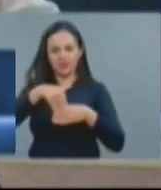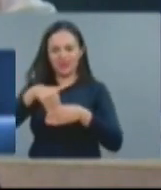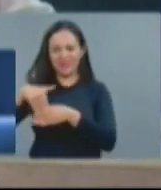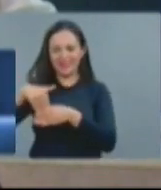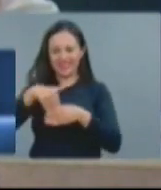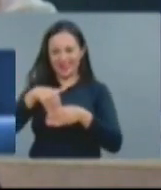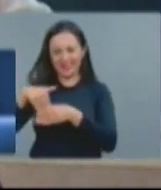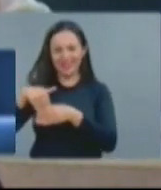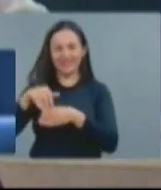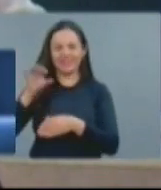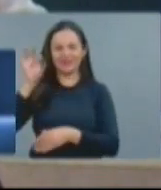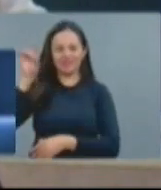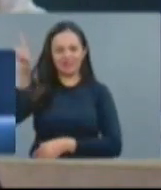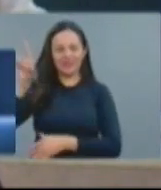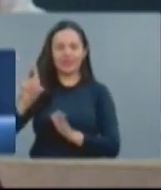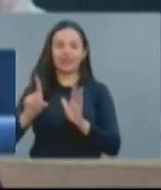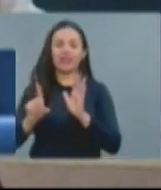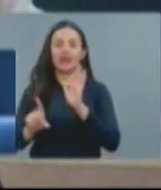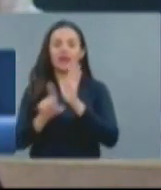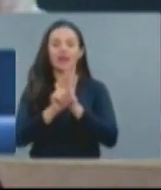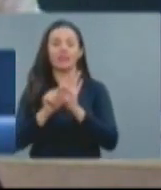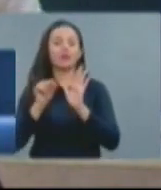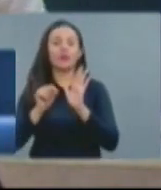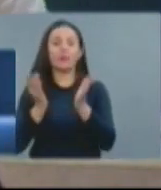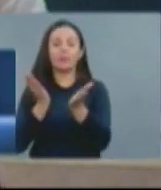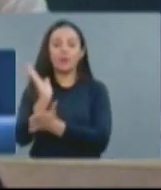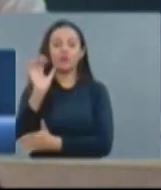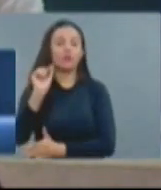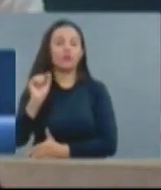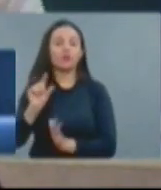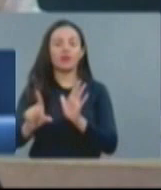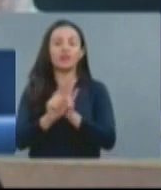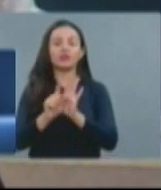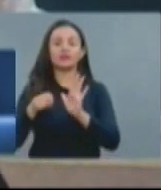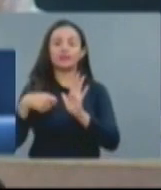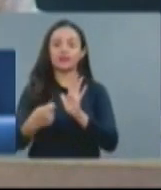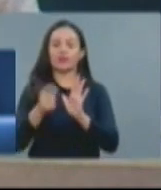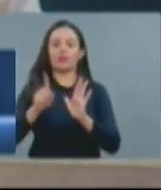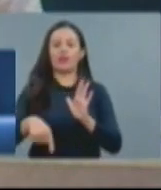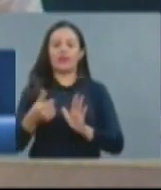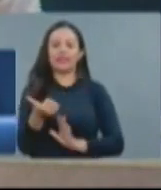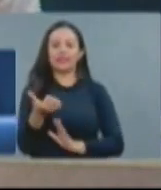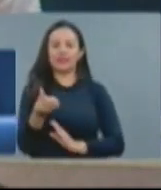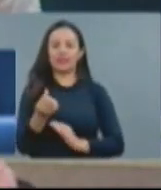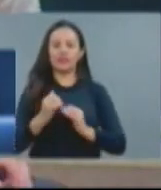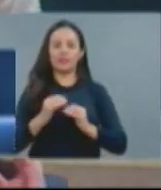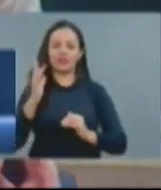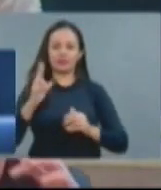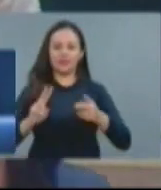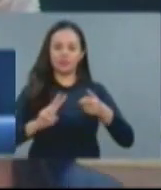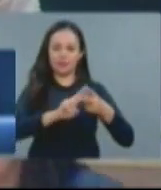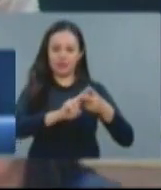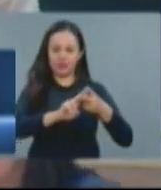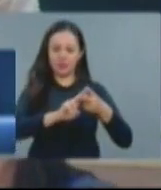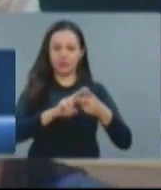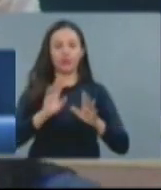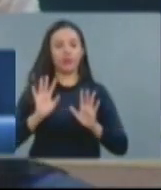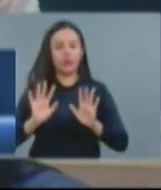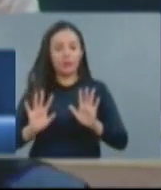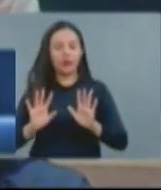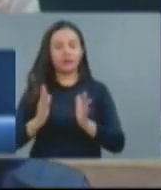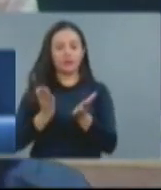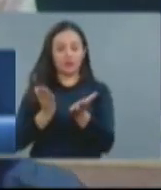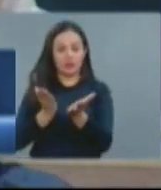sente representada, eu digo que é a grande maioria do povo brasileiro. Eu acho que o Eduardo Cunha na condução da Câmara